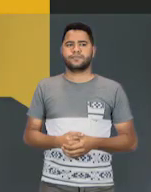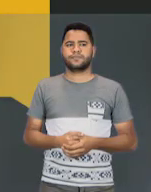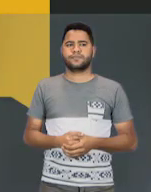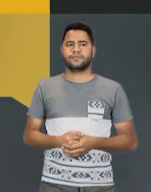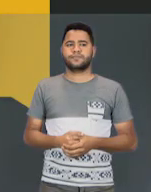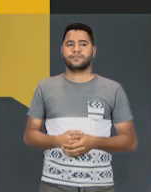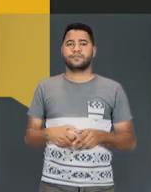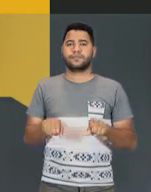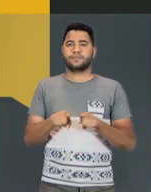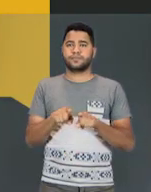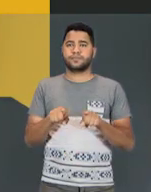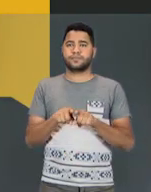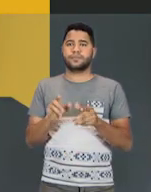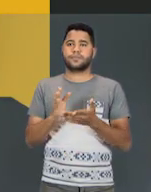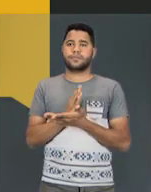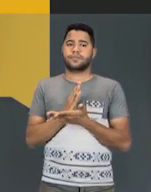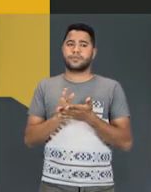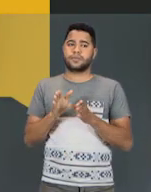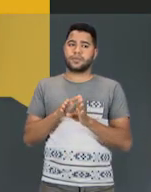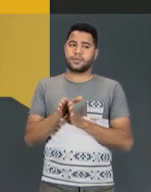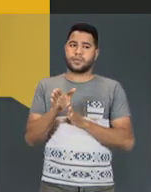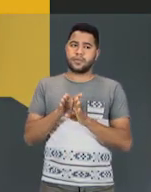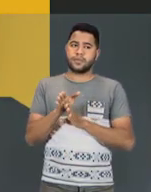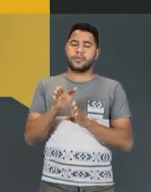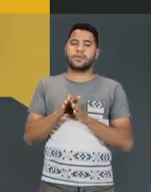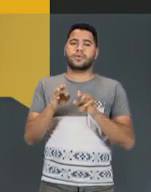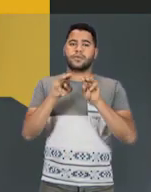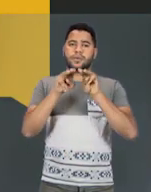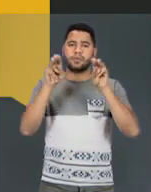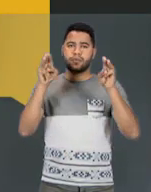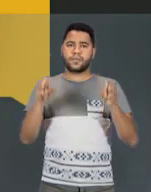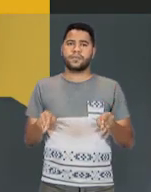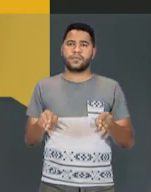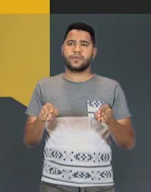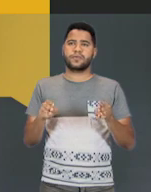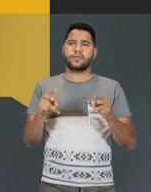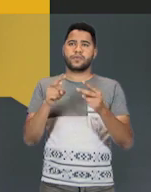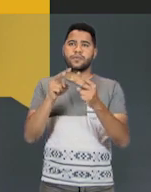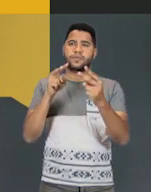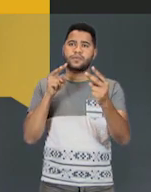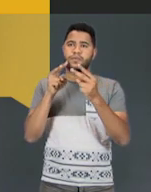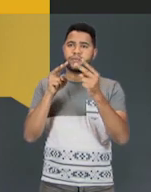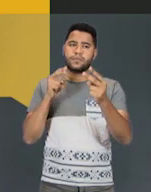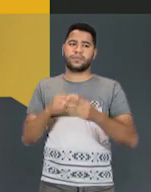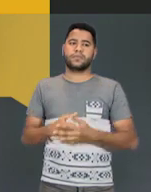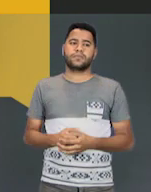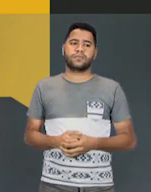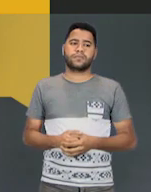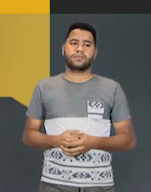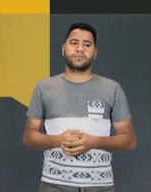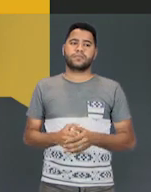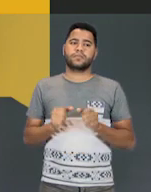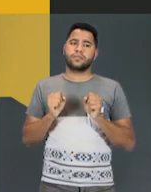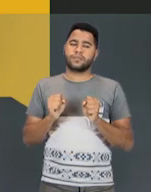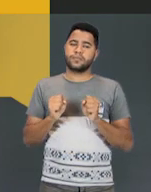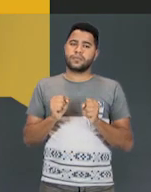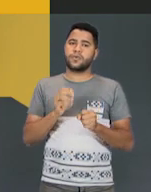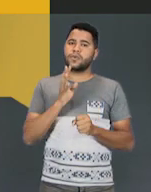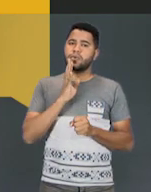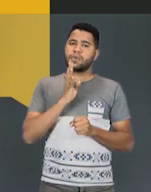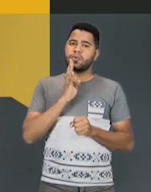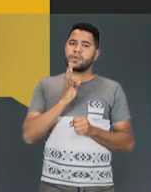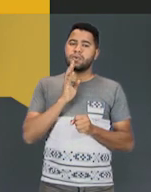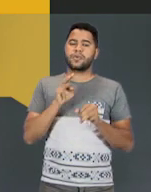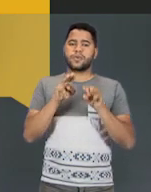Temos também algumas dicas de tour em museus virtuais, ok? E vocês podem conhecer